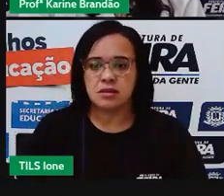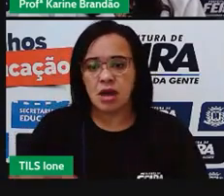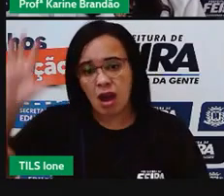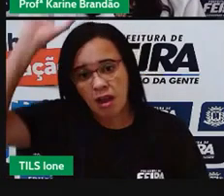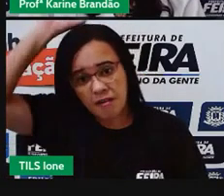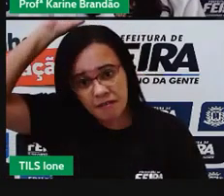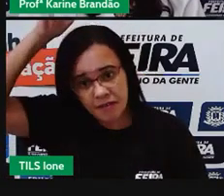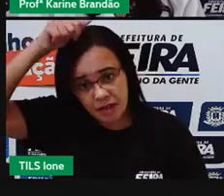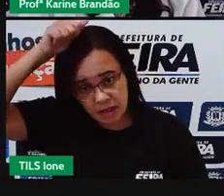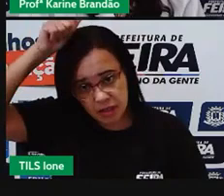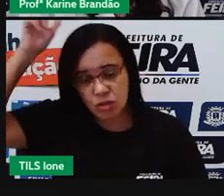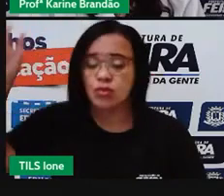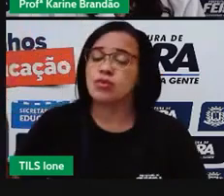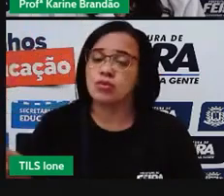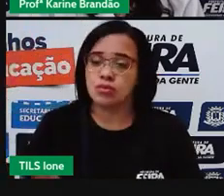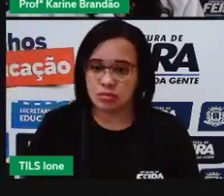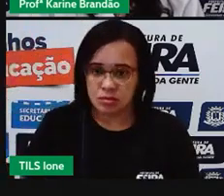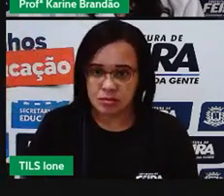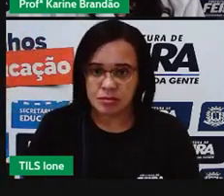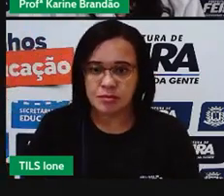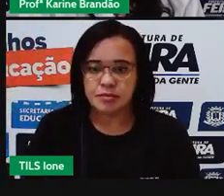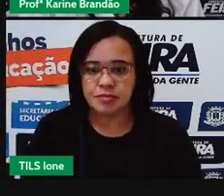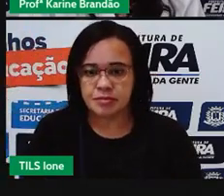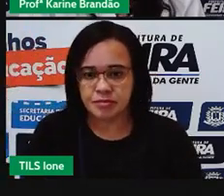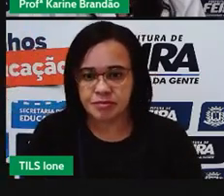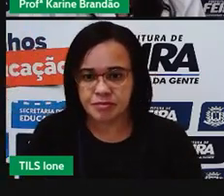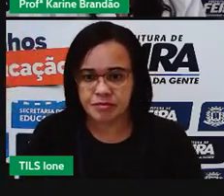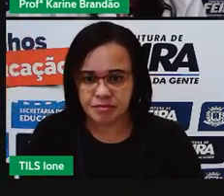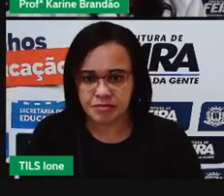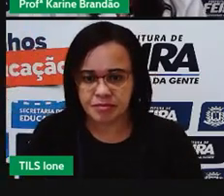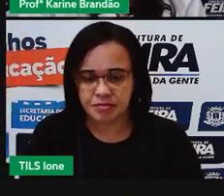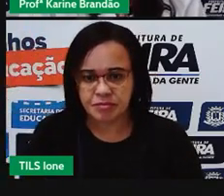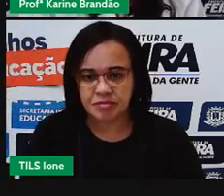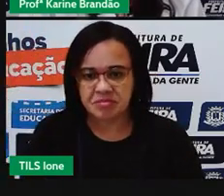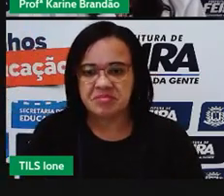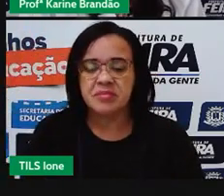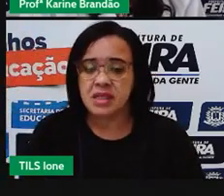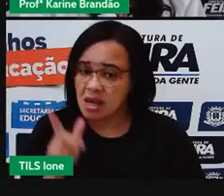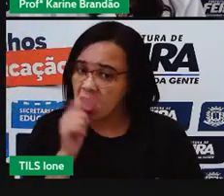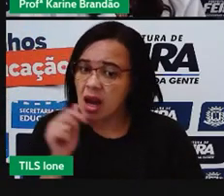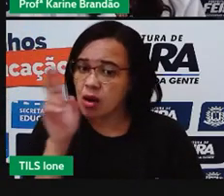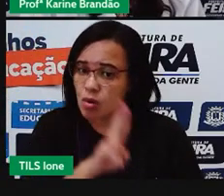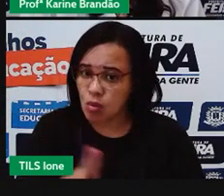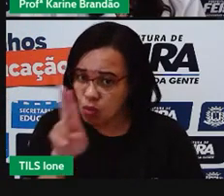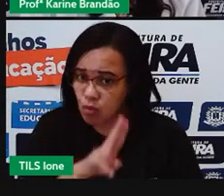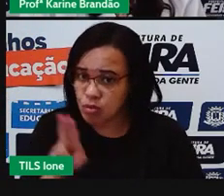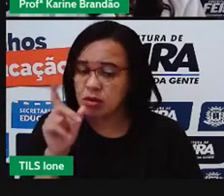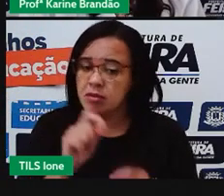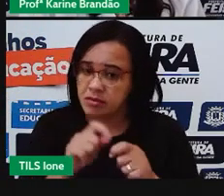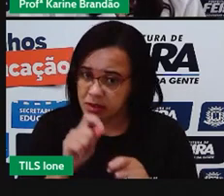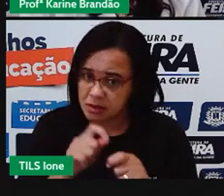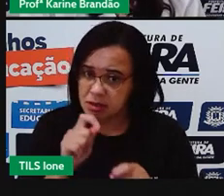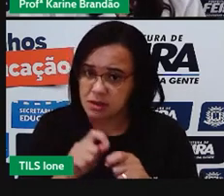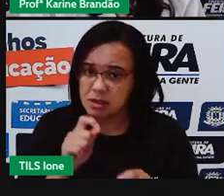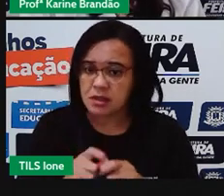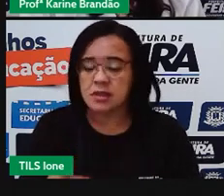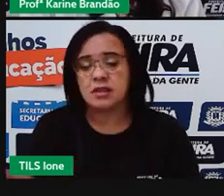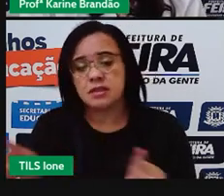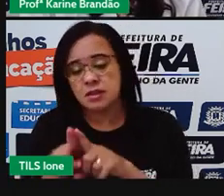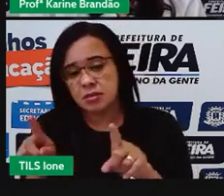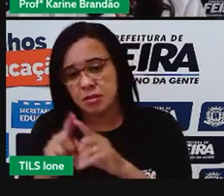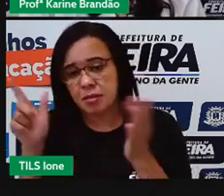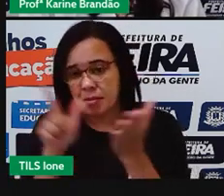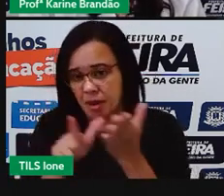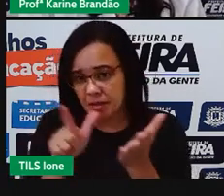é gasto 3.900 litros para a produção, né? Dessa carne de frango, ou uma folha de papel,